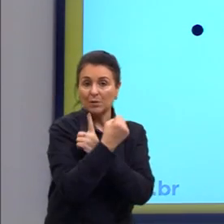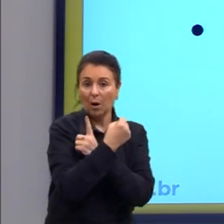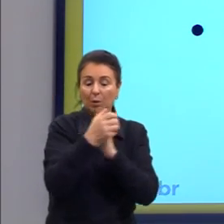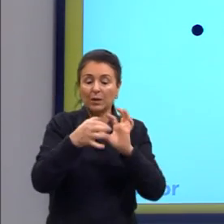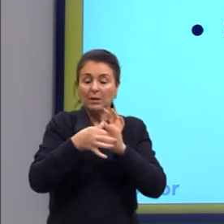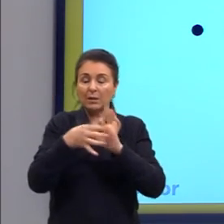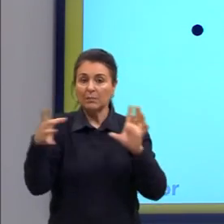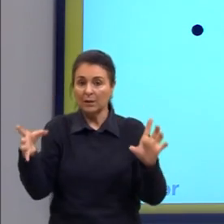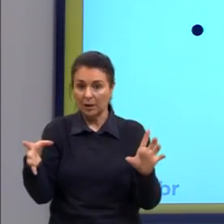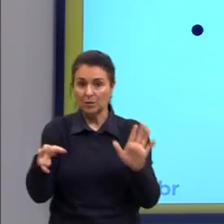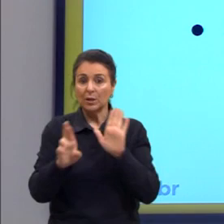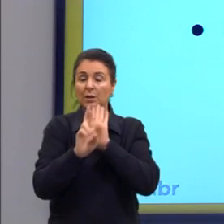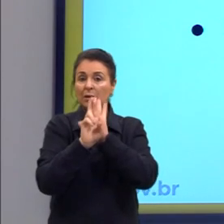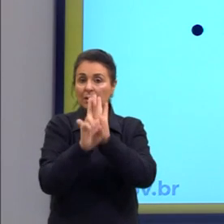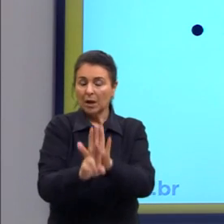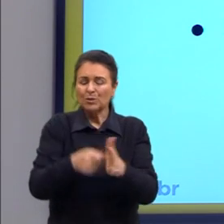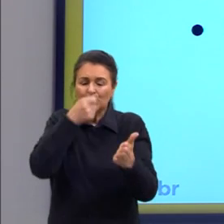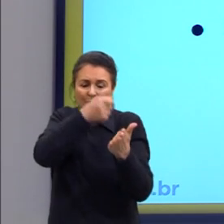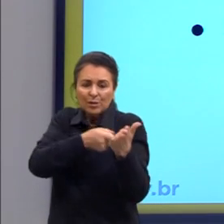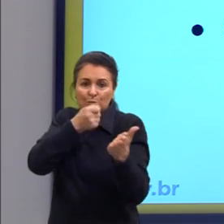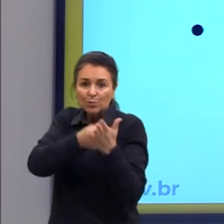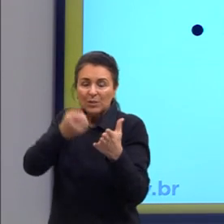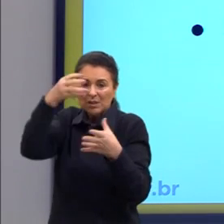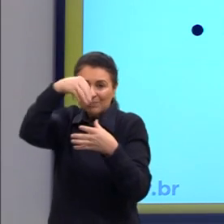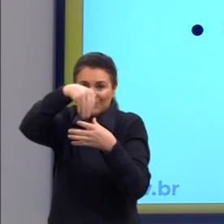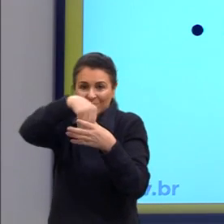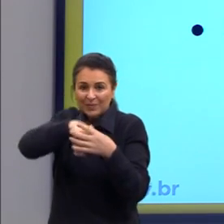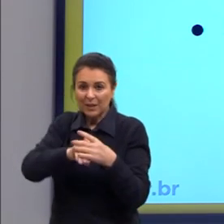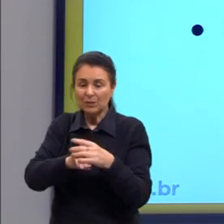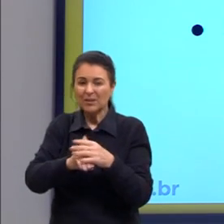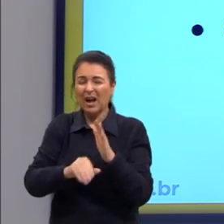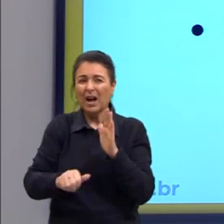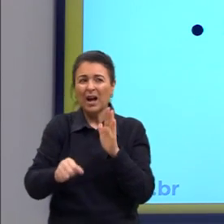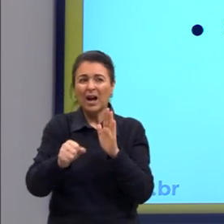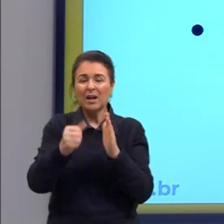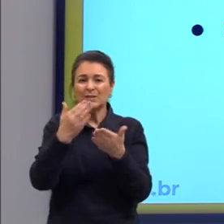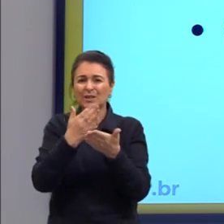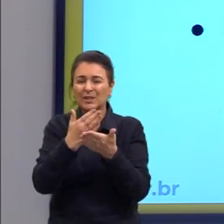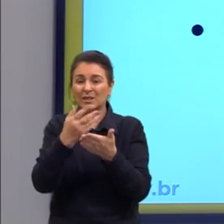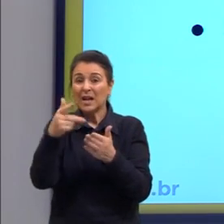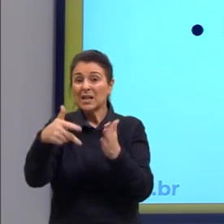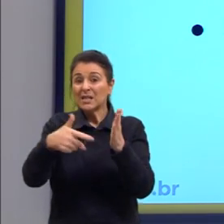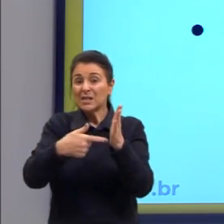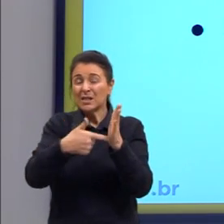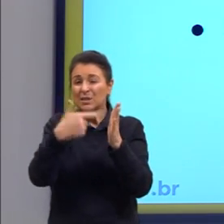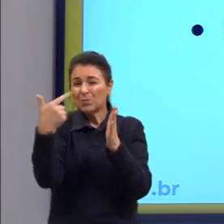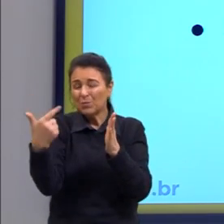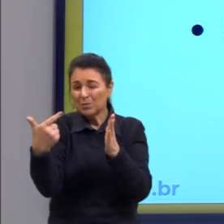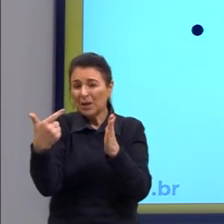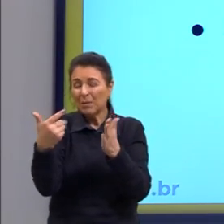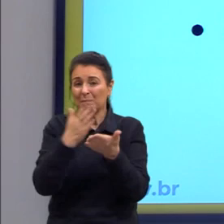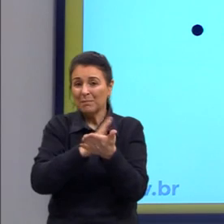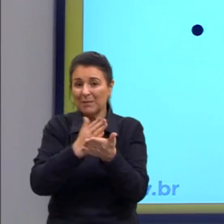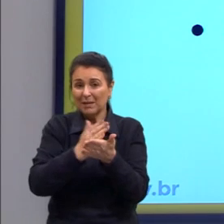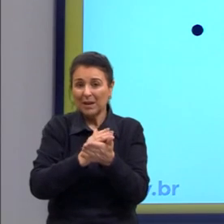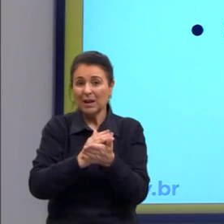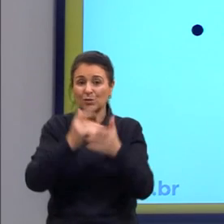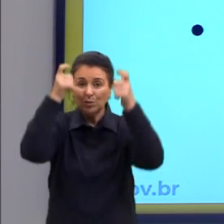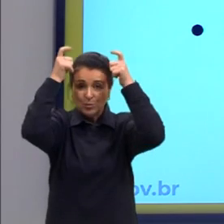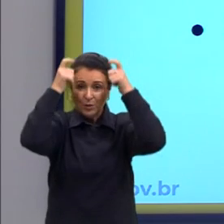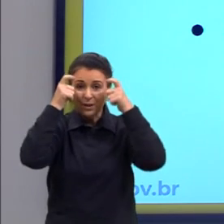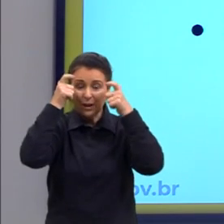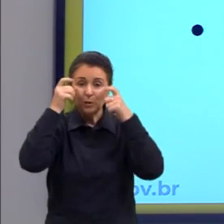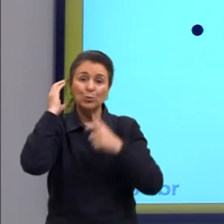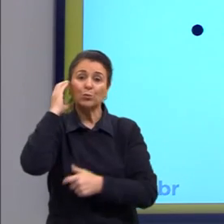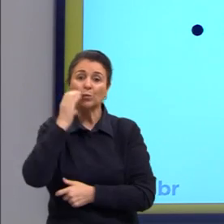Estão refletidas as lutas internas da segunda metade do reinado de Dom Pedro II, e teve uma influência das